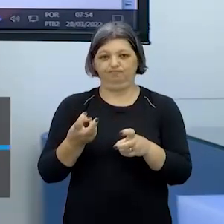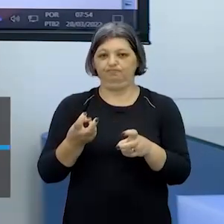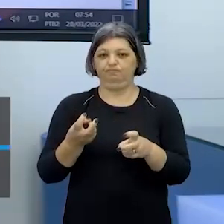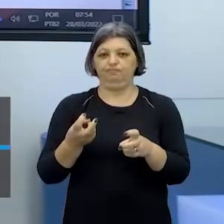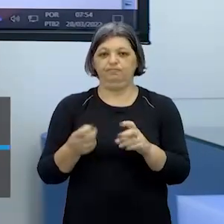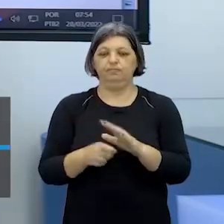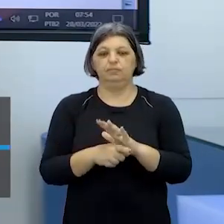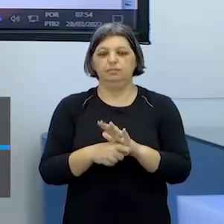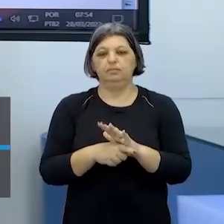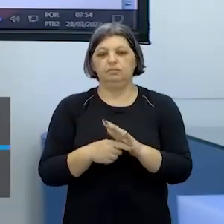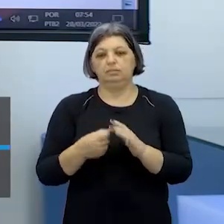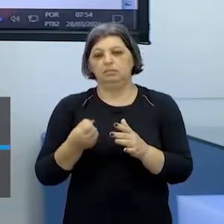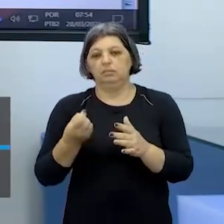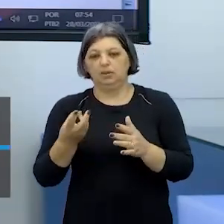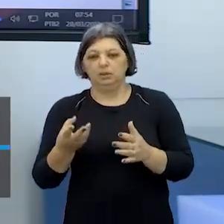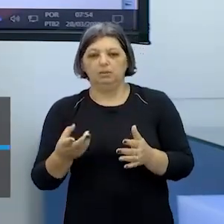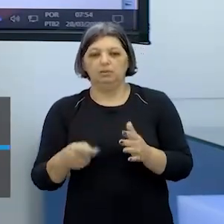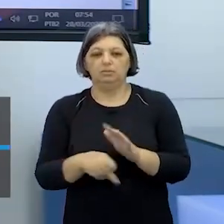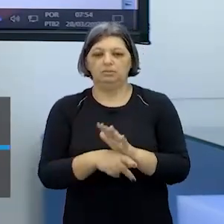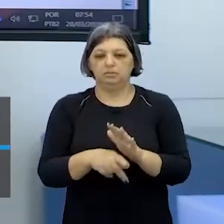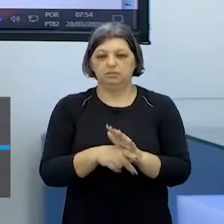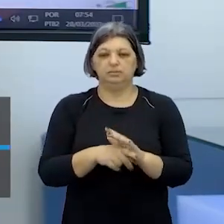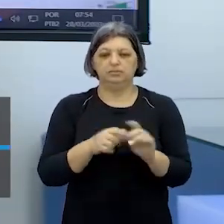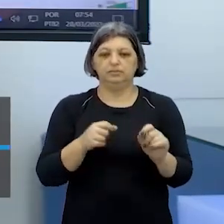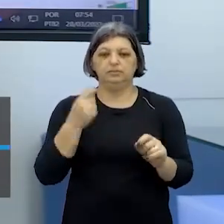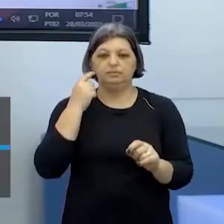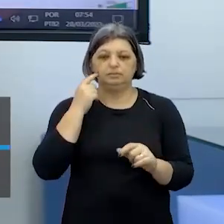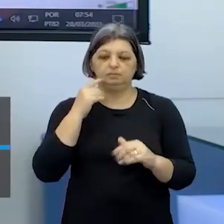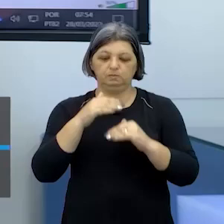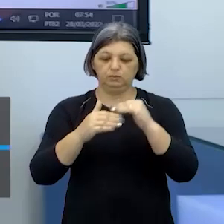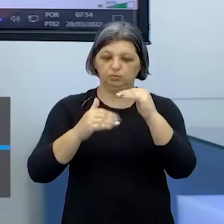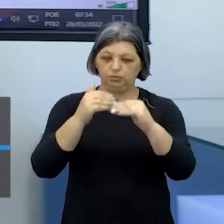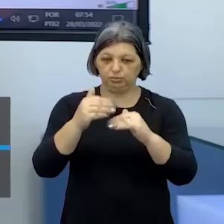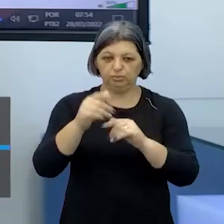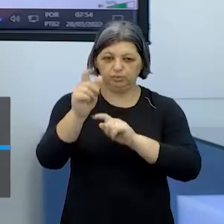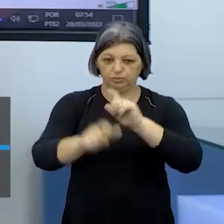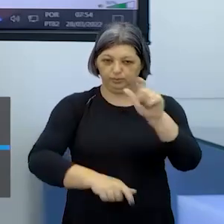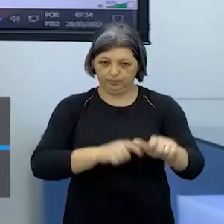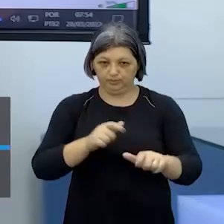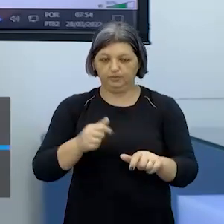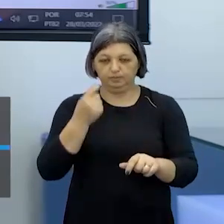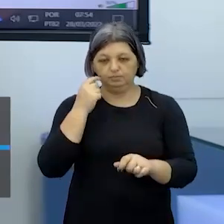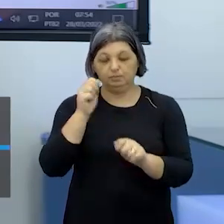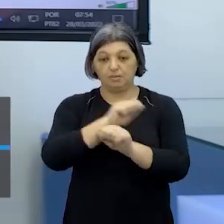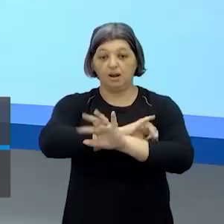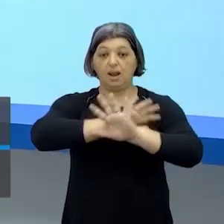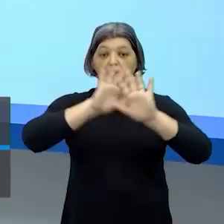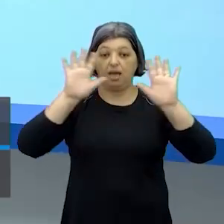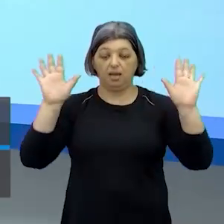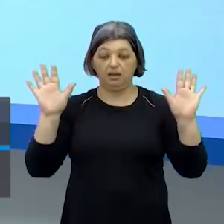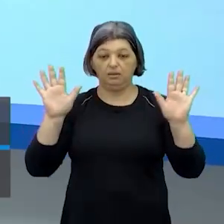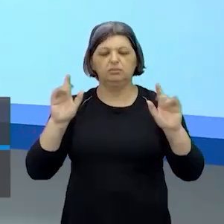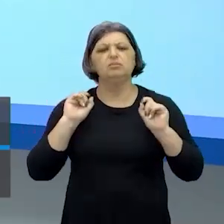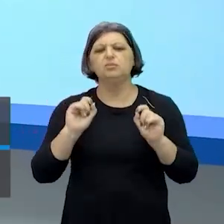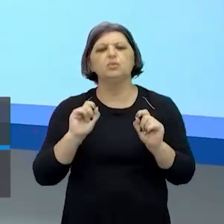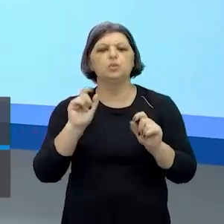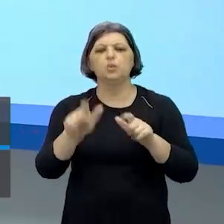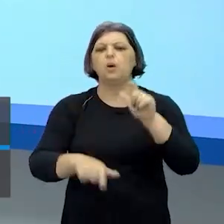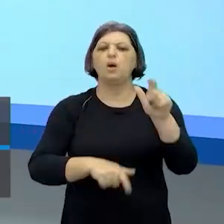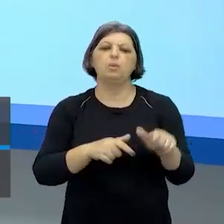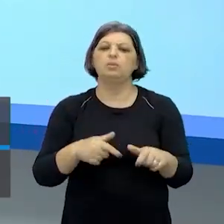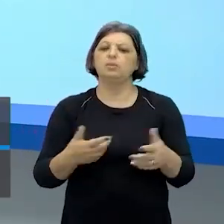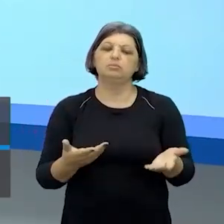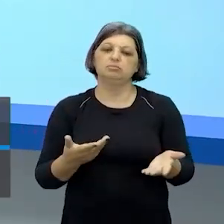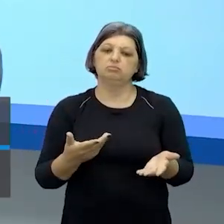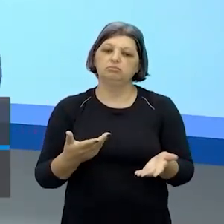de elementos eu tenho ali para a construção desse personagem a partir do momento que a que acho que vai ficar mais claro que isso vai ajudar bastante qual personagem de livro